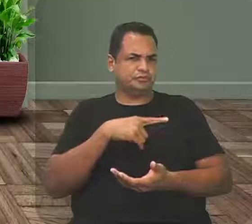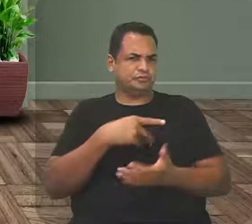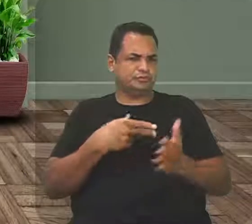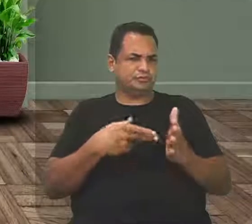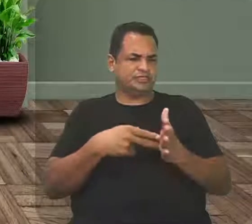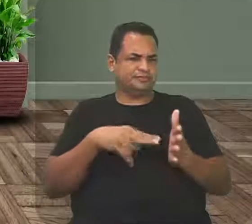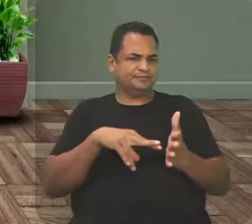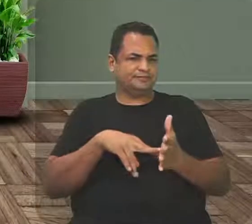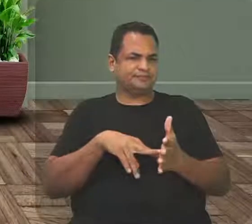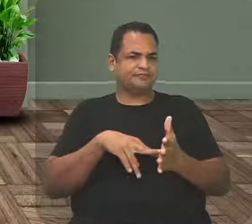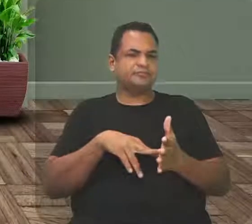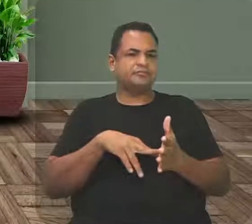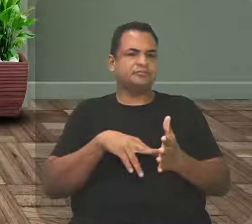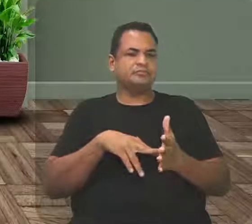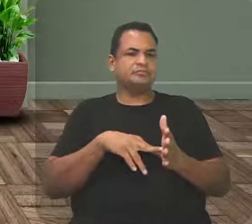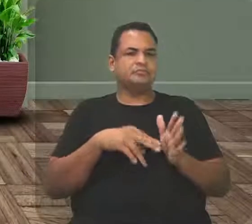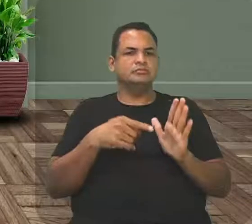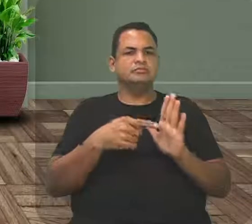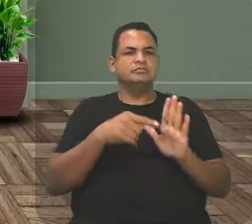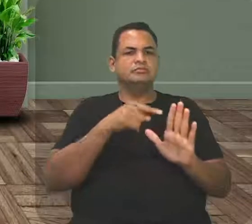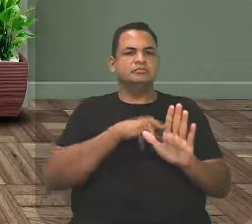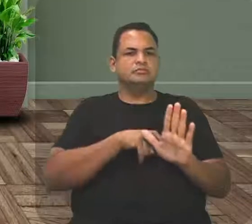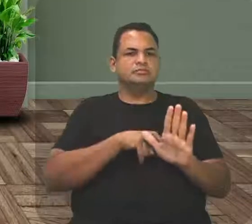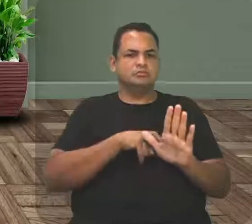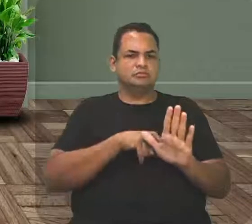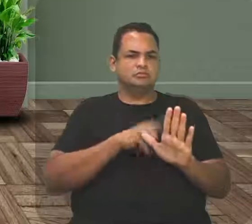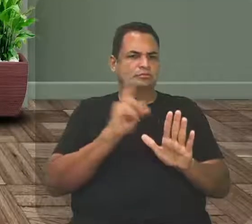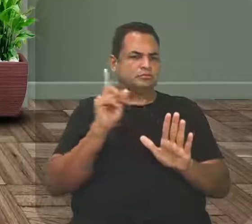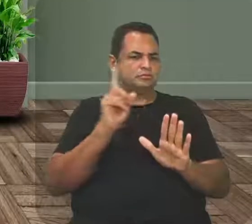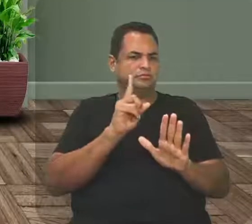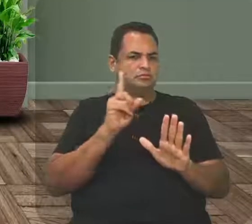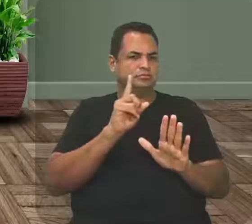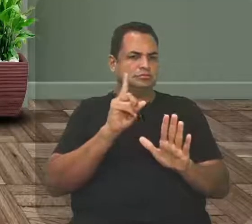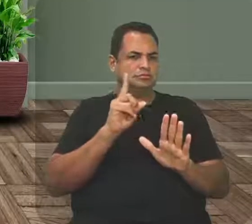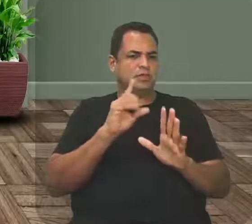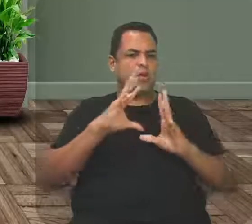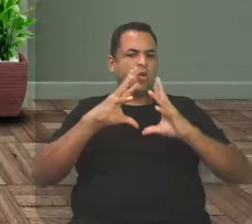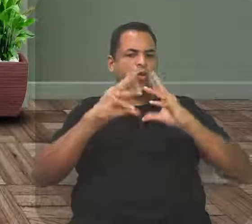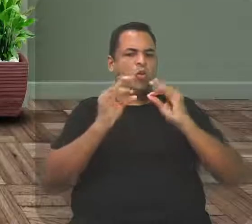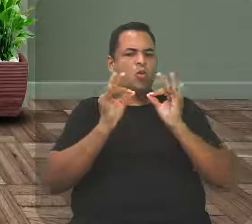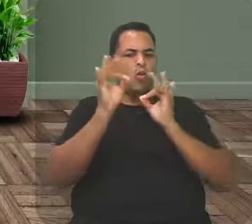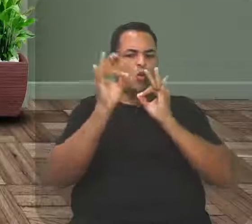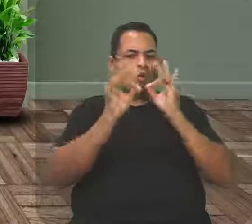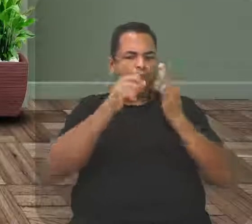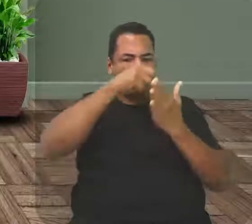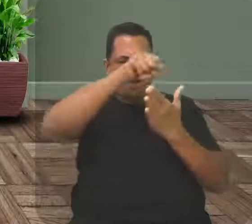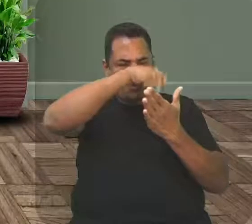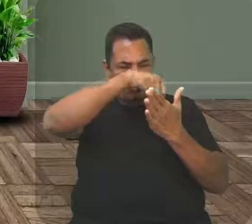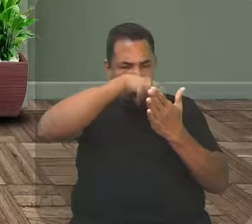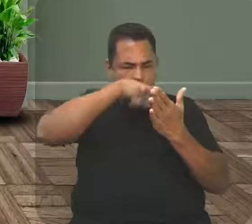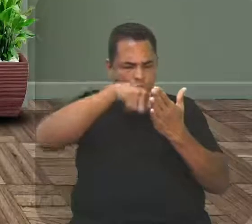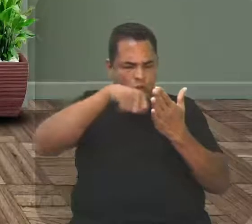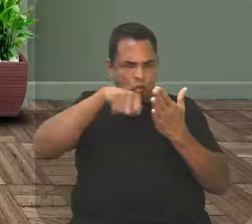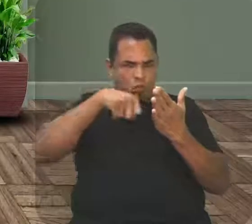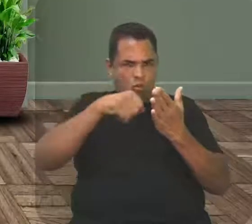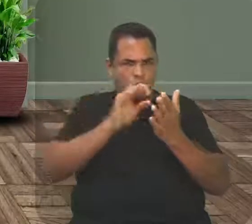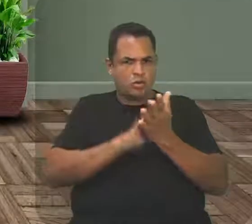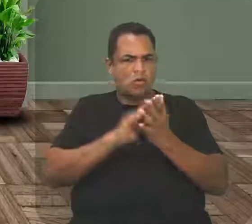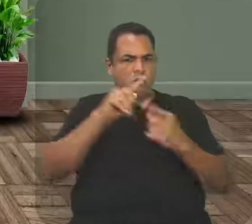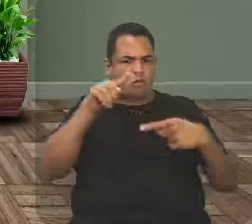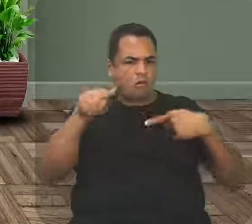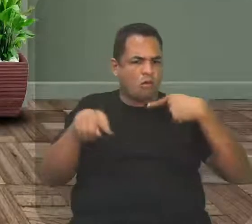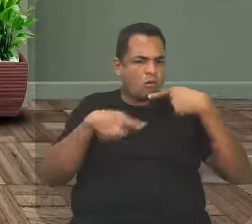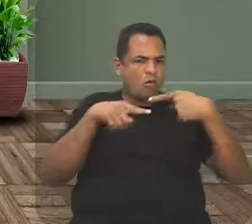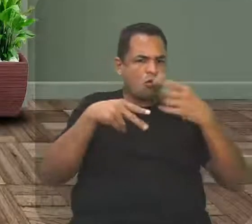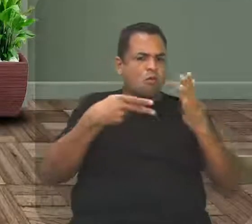Não. O texto foi na sua totalidade construído, né? No seu sentido objetivo,